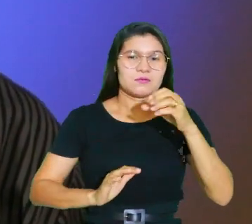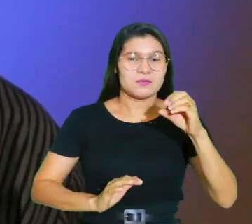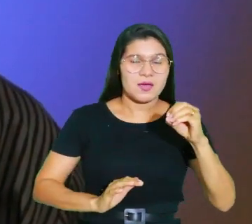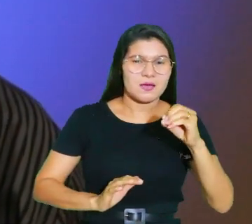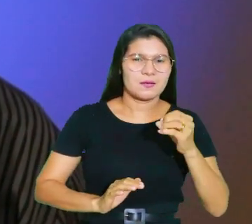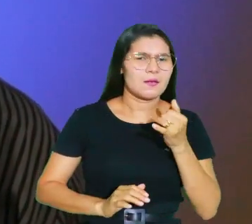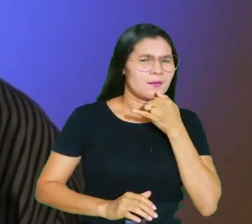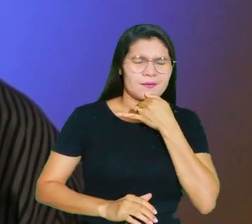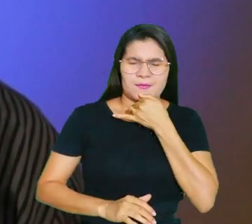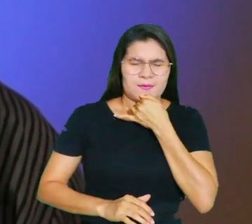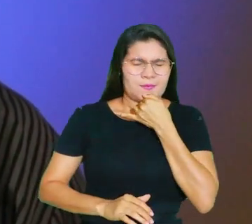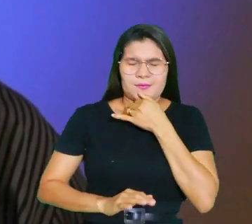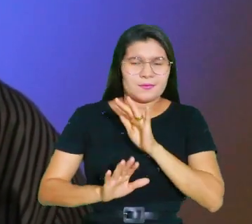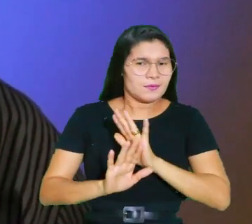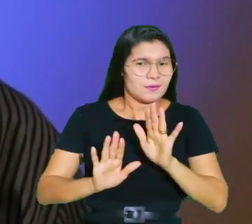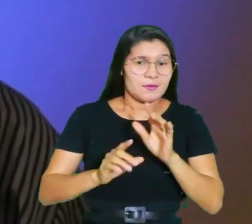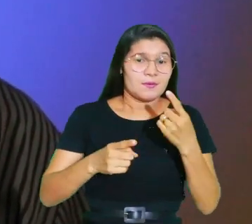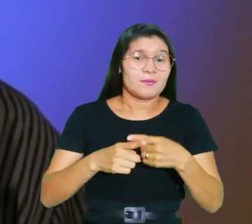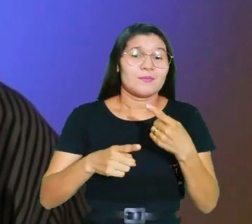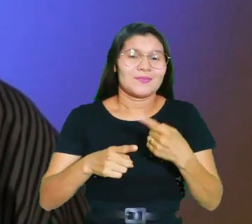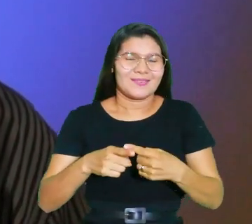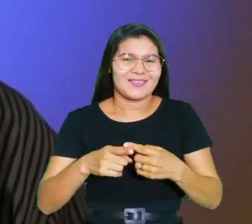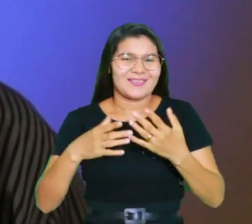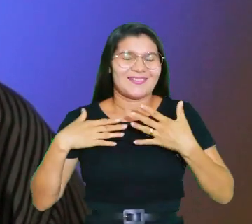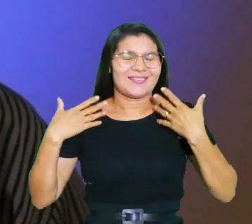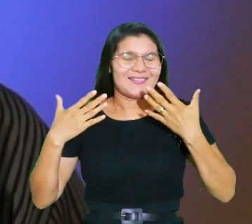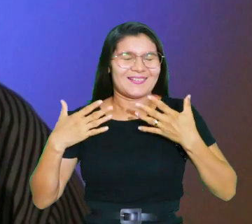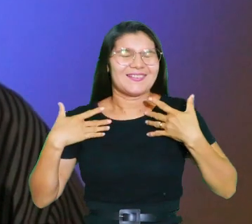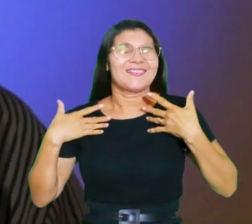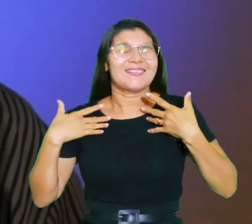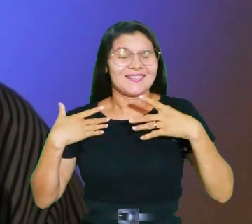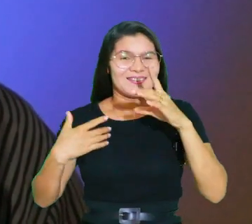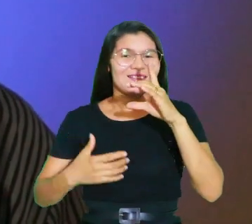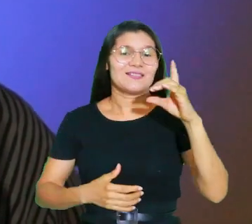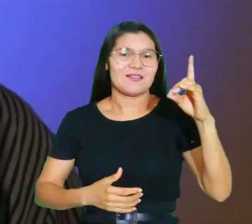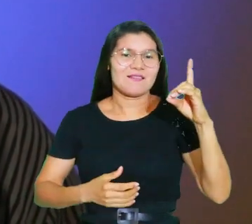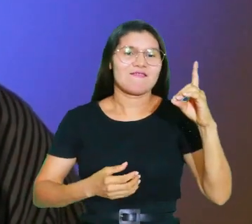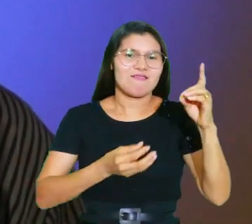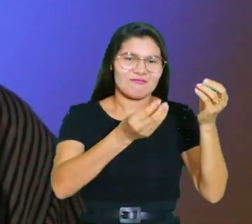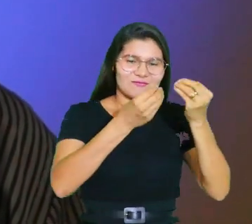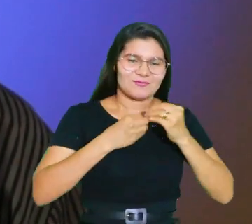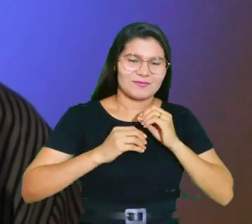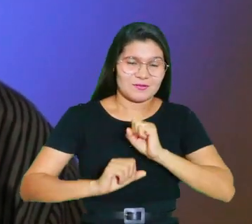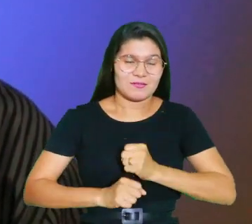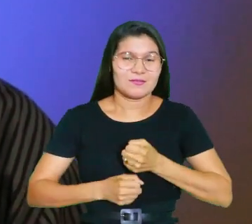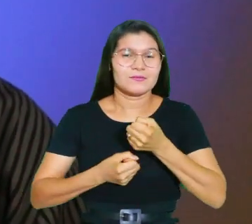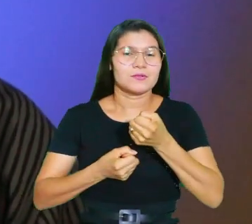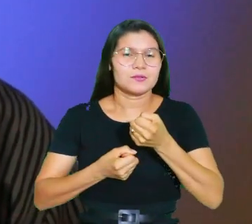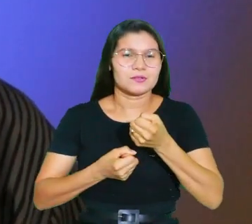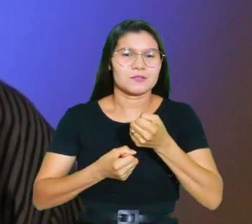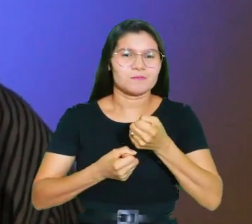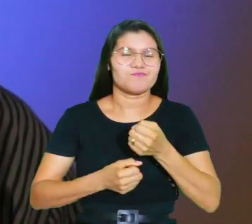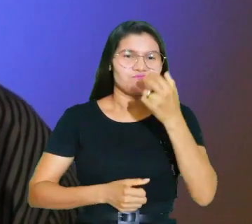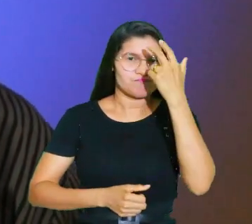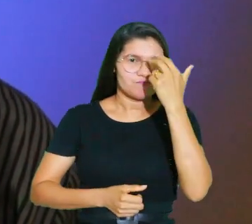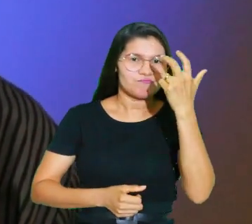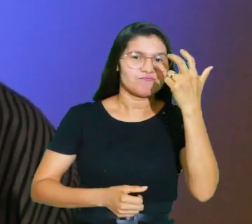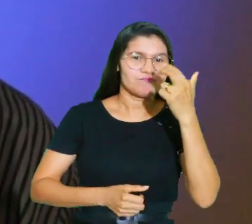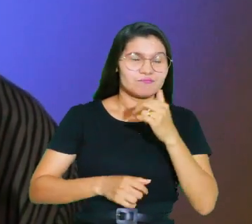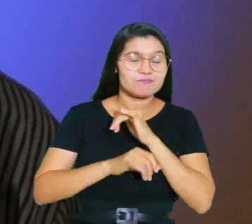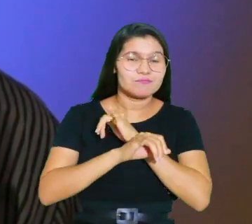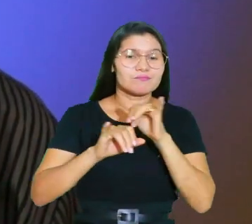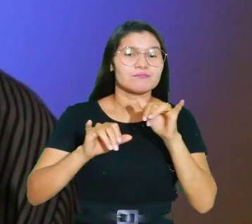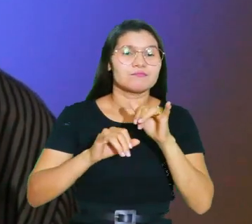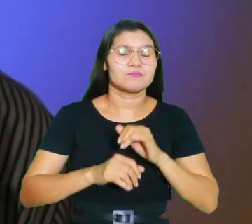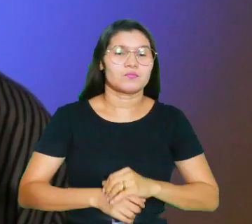entristeçais, porque a alegria do Senhor é a nossa força. Vamos contar uma história.